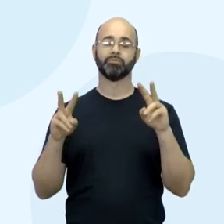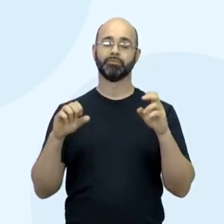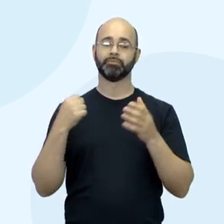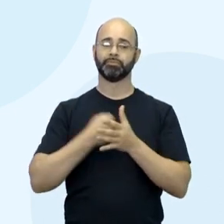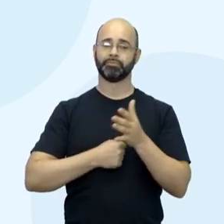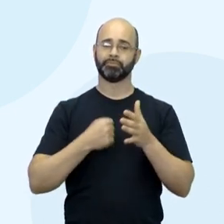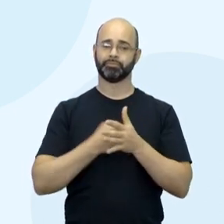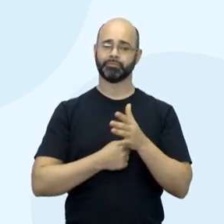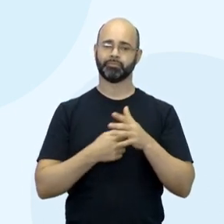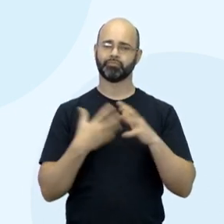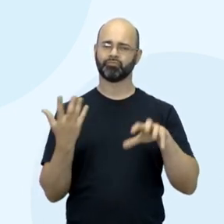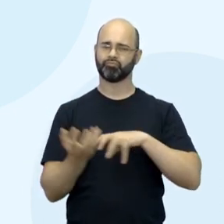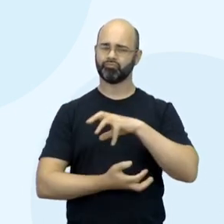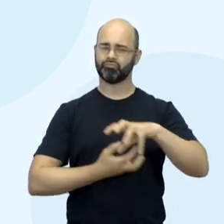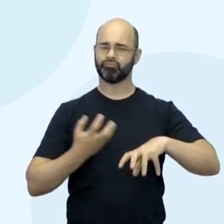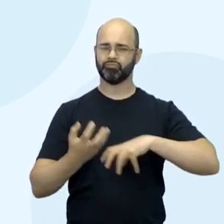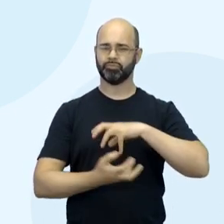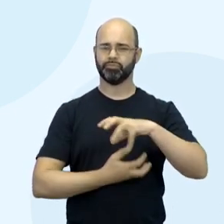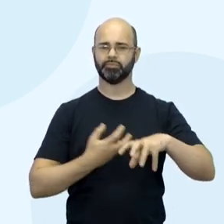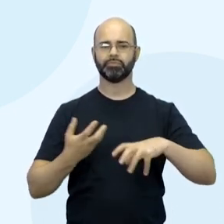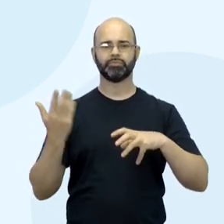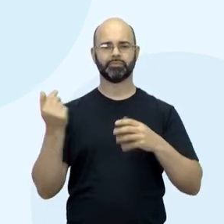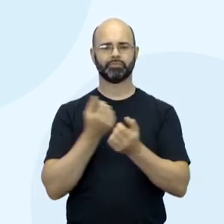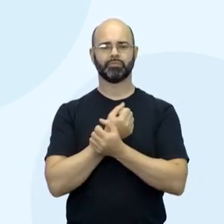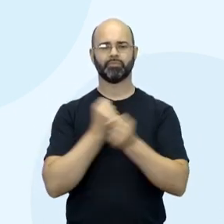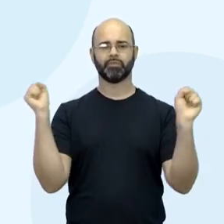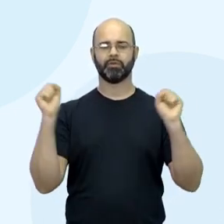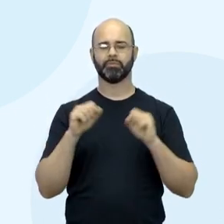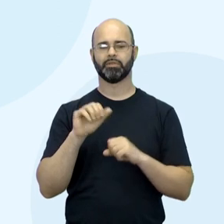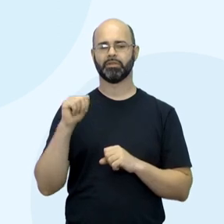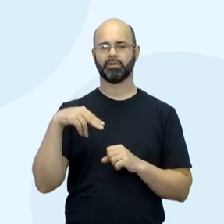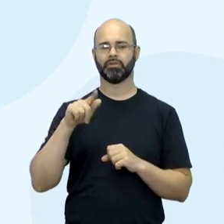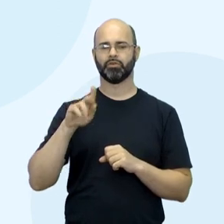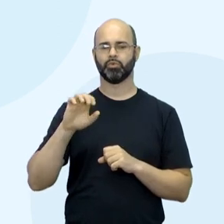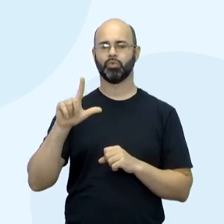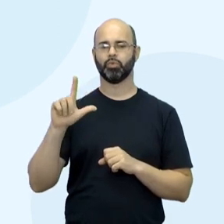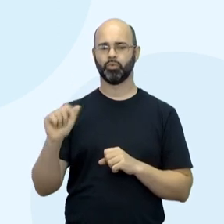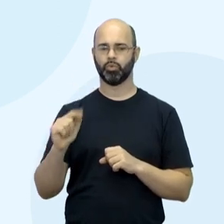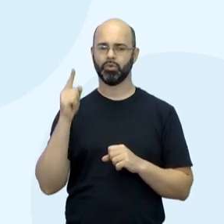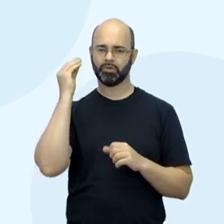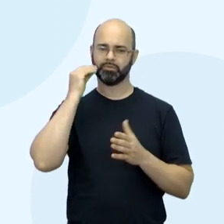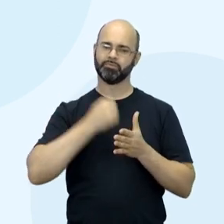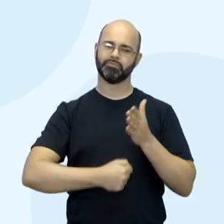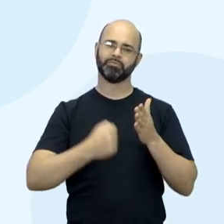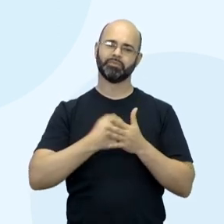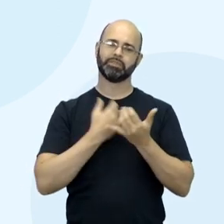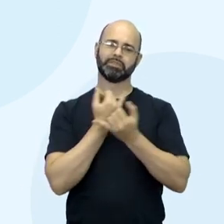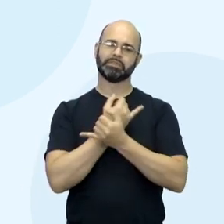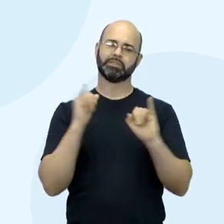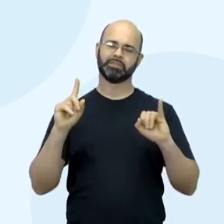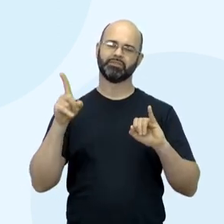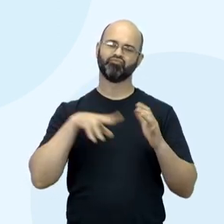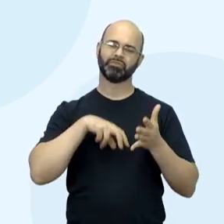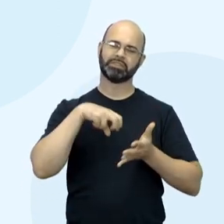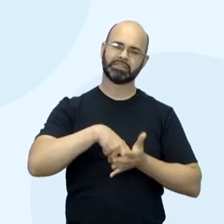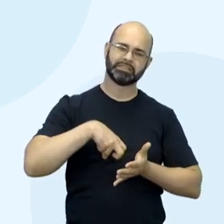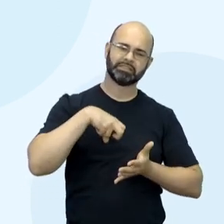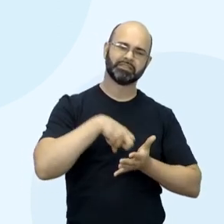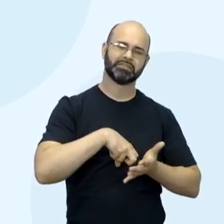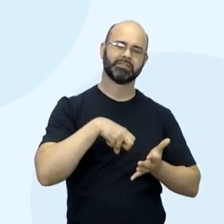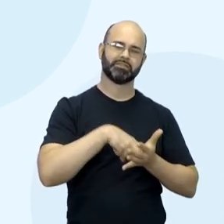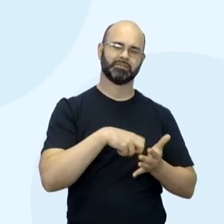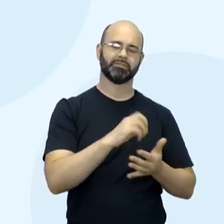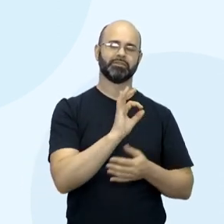revolucionário do movimento popular de libertação de Angola, que luta pela independência do país e é preso e torturado pela polícia